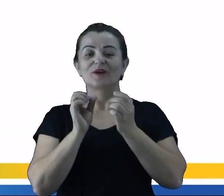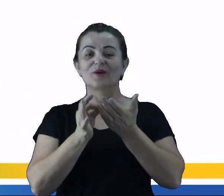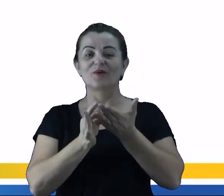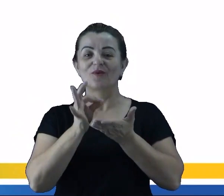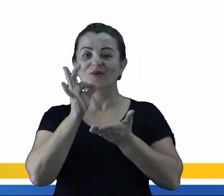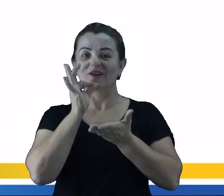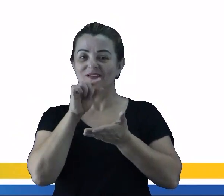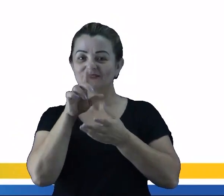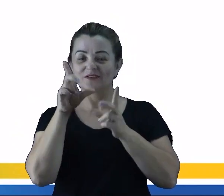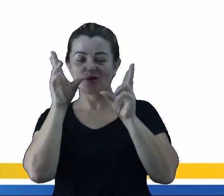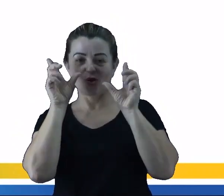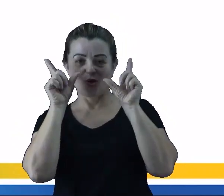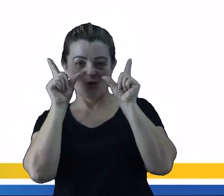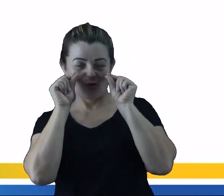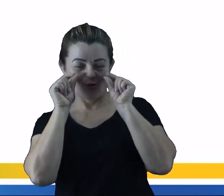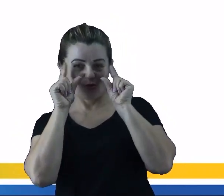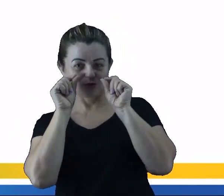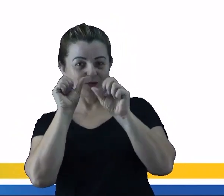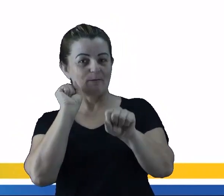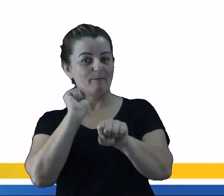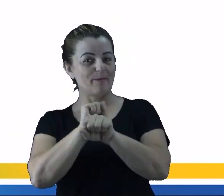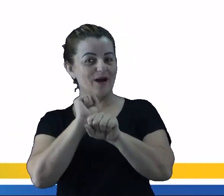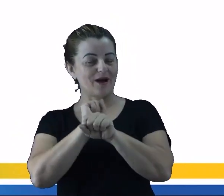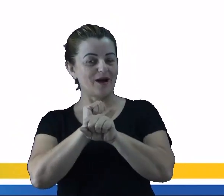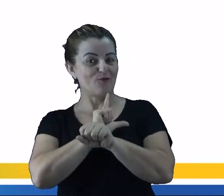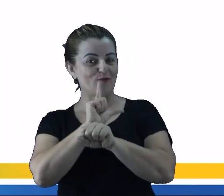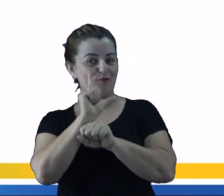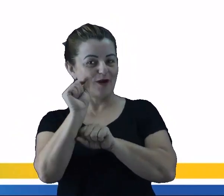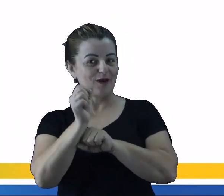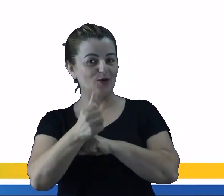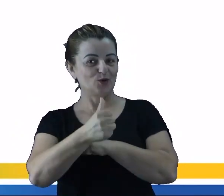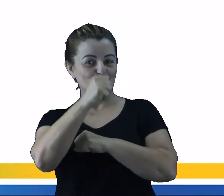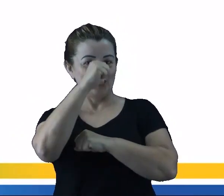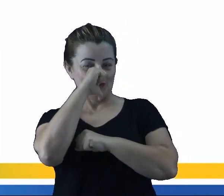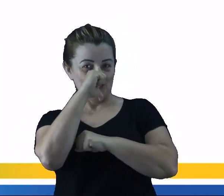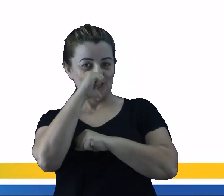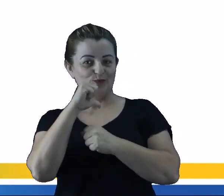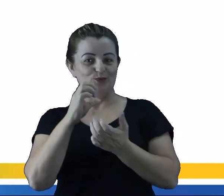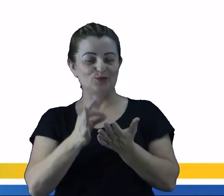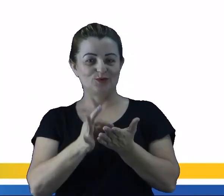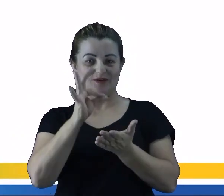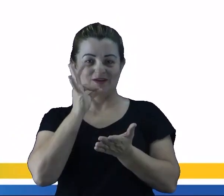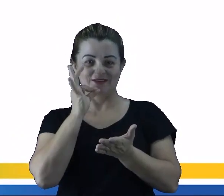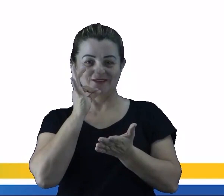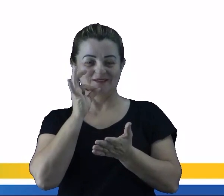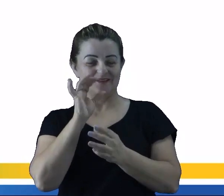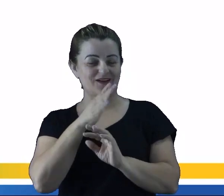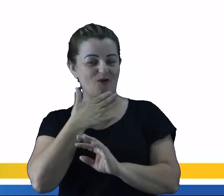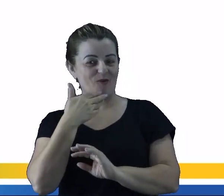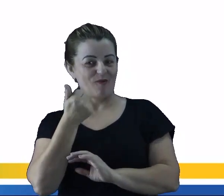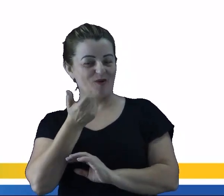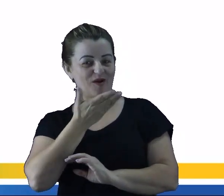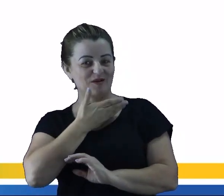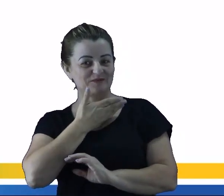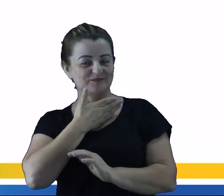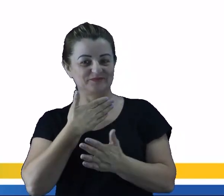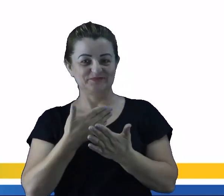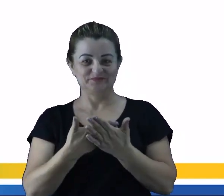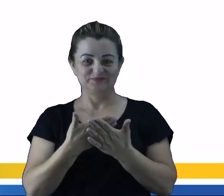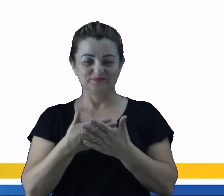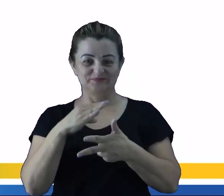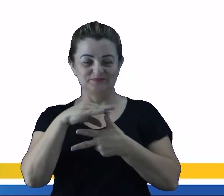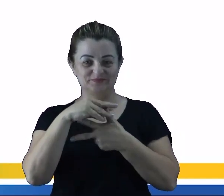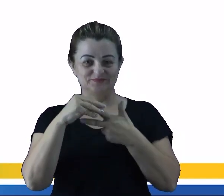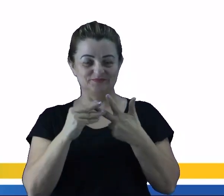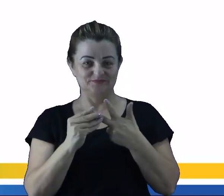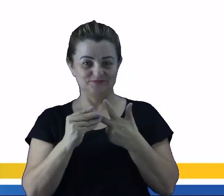tiver aí com sono, né, dá uma pausa, vai lá, toma um café e volta, né, lembrando que o café é o melhor amigo aí do estudante, né, estudante do